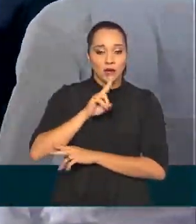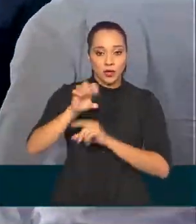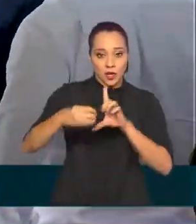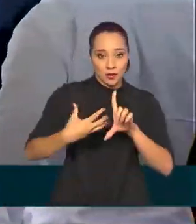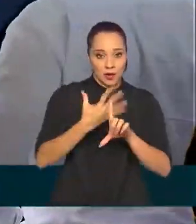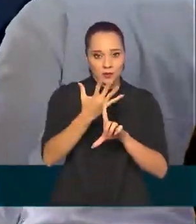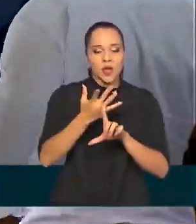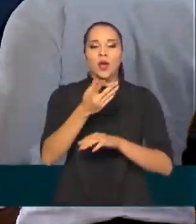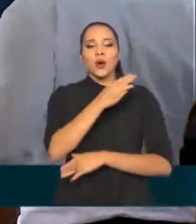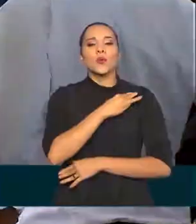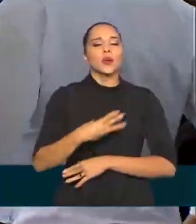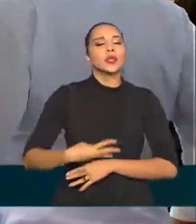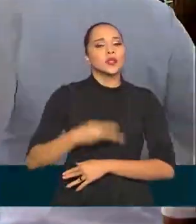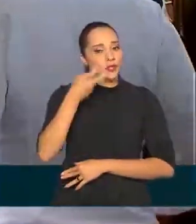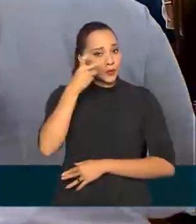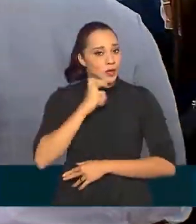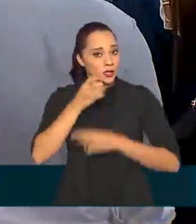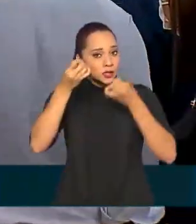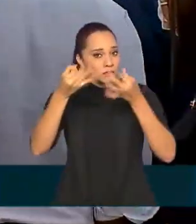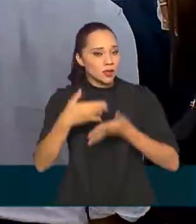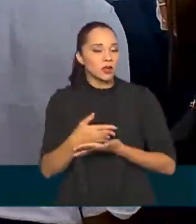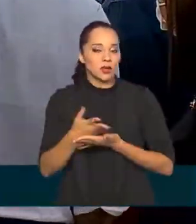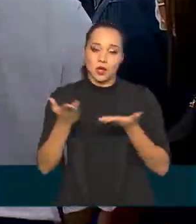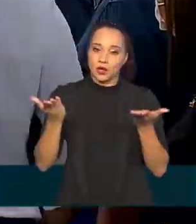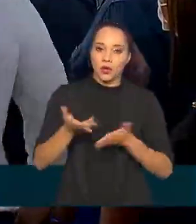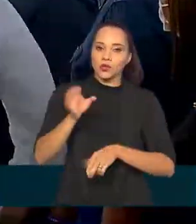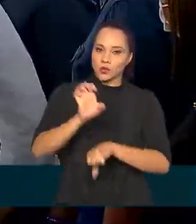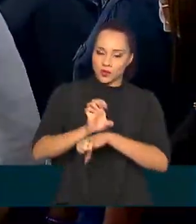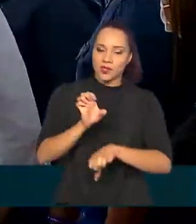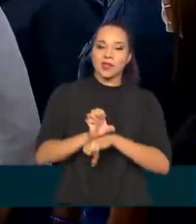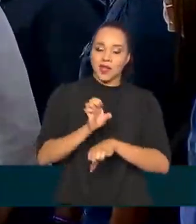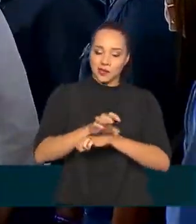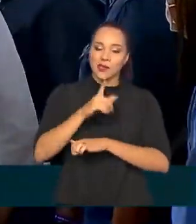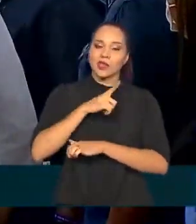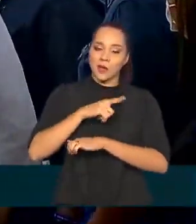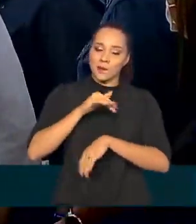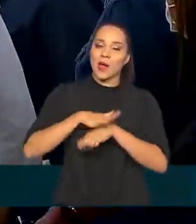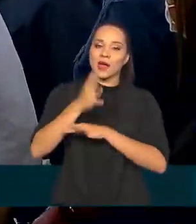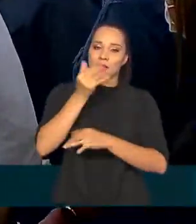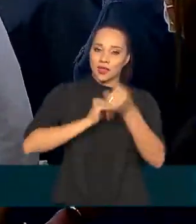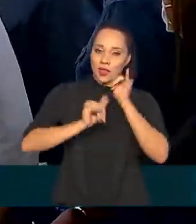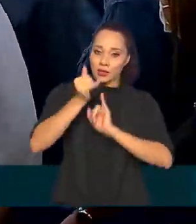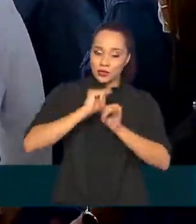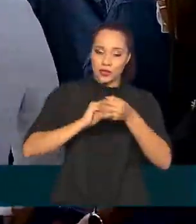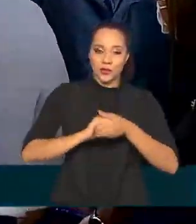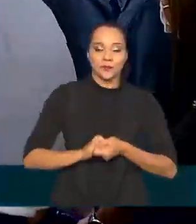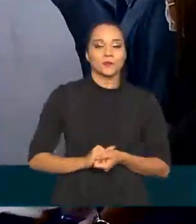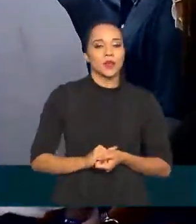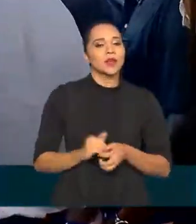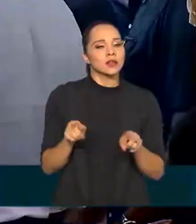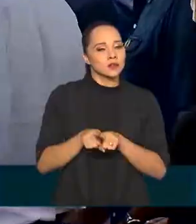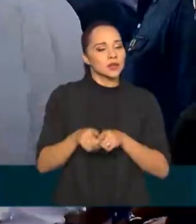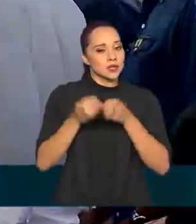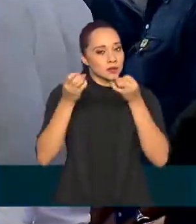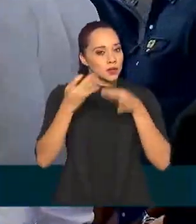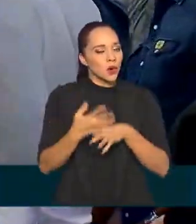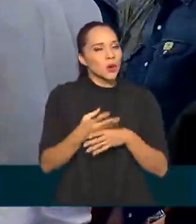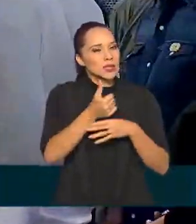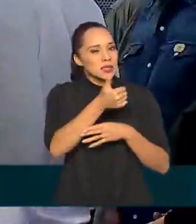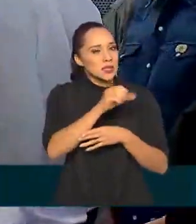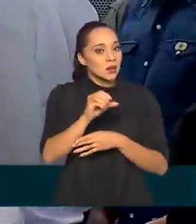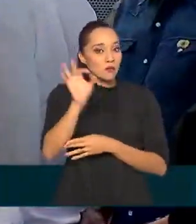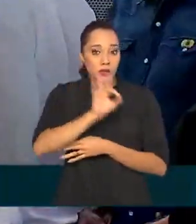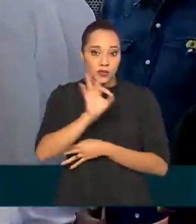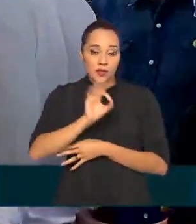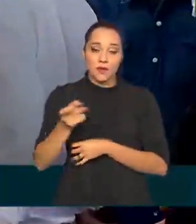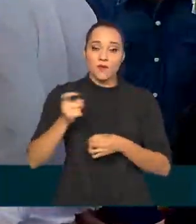Bento Albuquerque, a partir de hoje, o estado passa a receber energia. Ele disse também que a carga completa deve